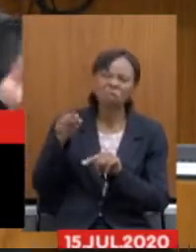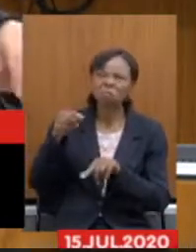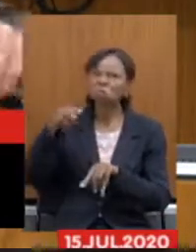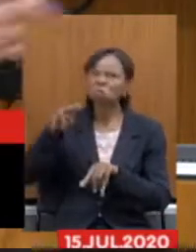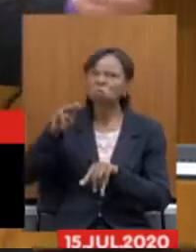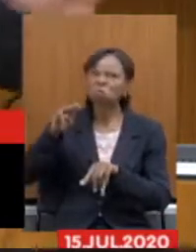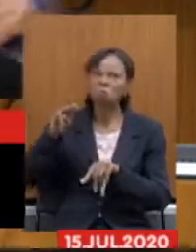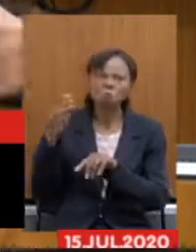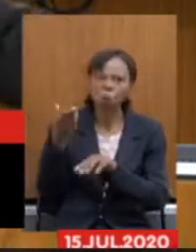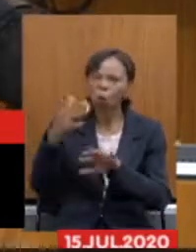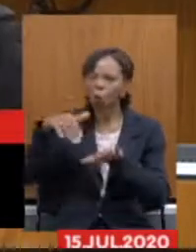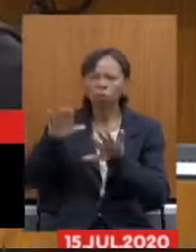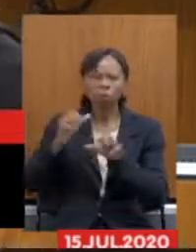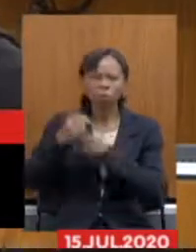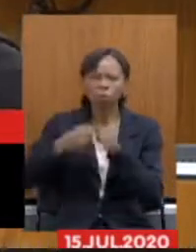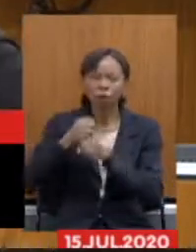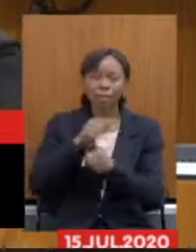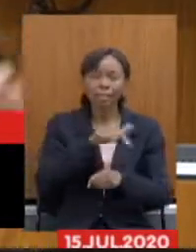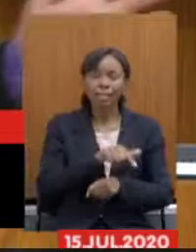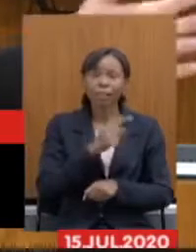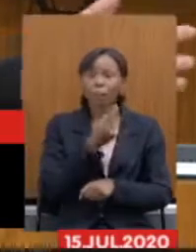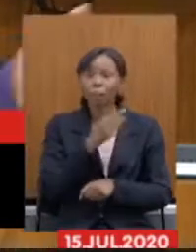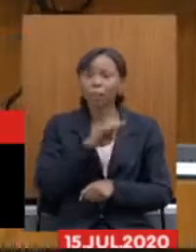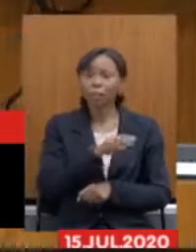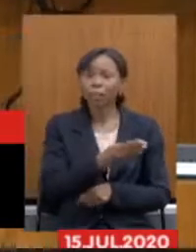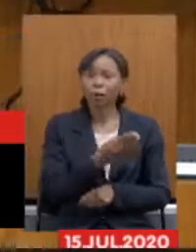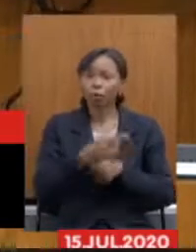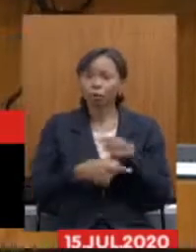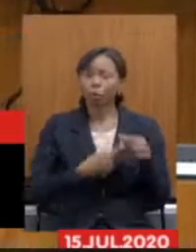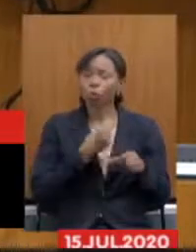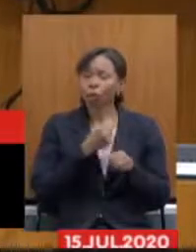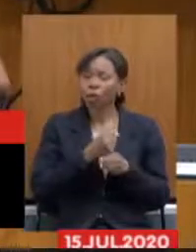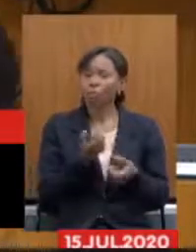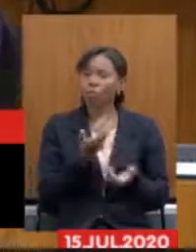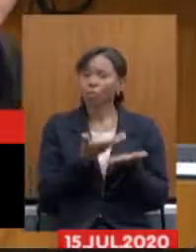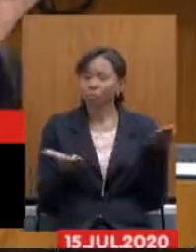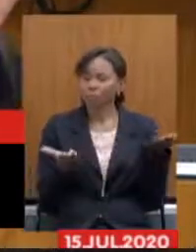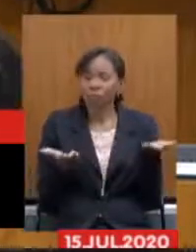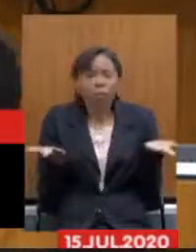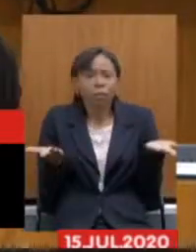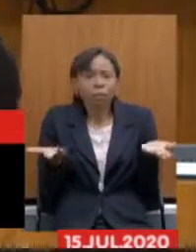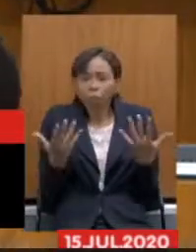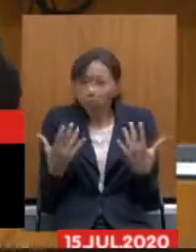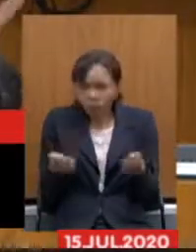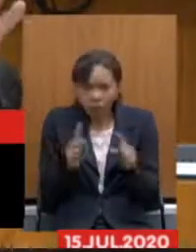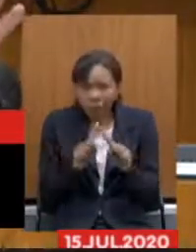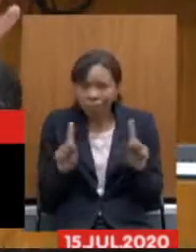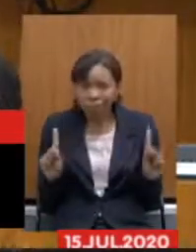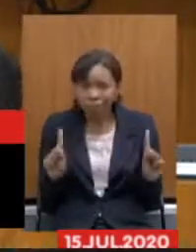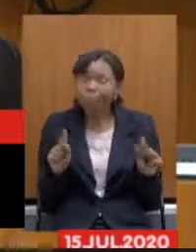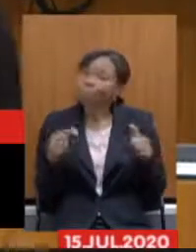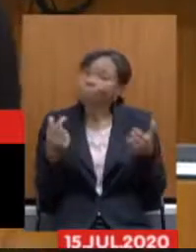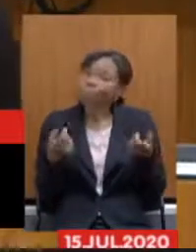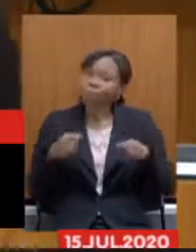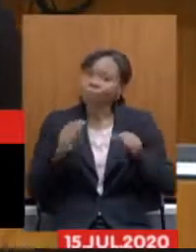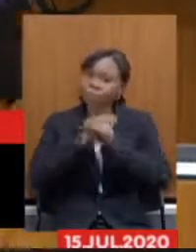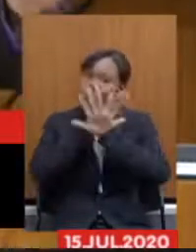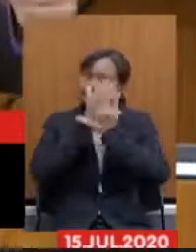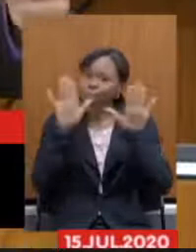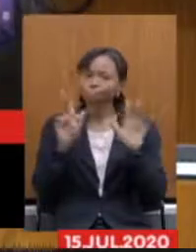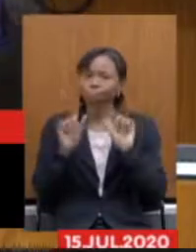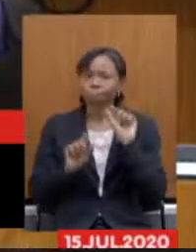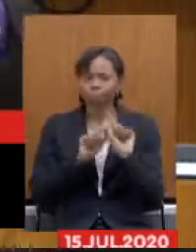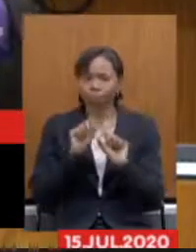aí já passou do que eles queriam economizar. Já que não aceitam isso, nós temos que deixar uma coisa clara, e aí os